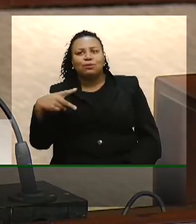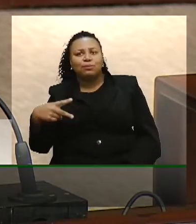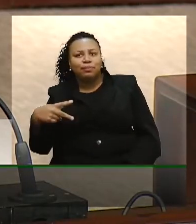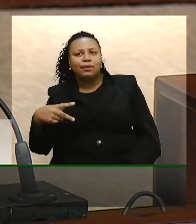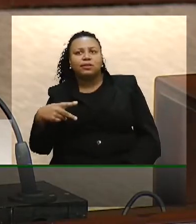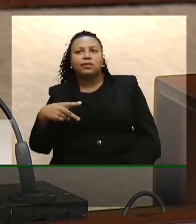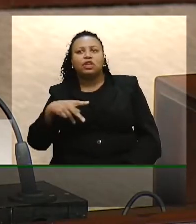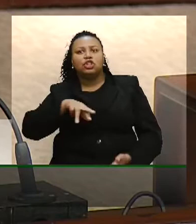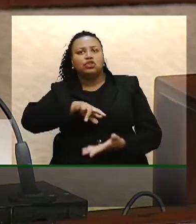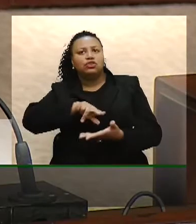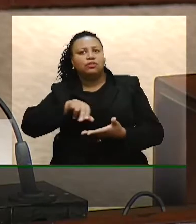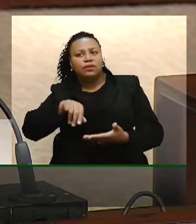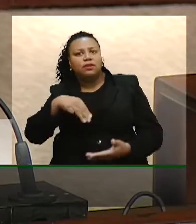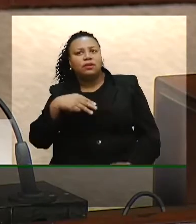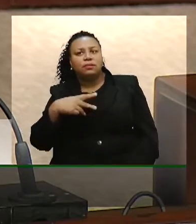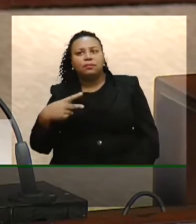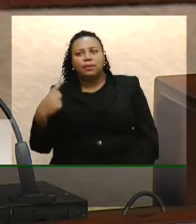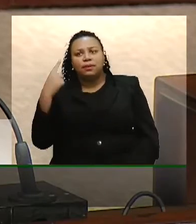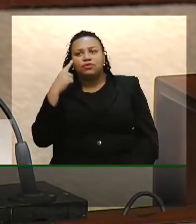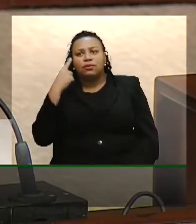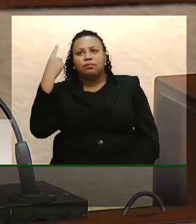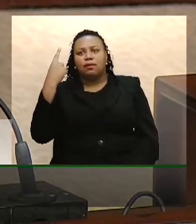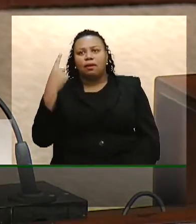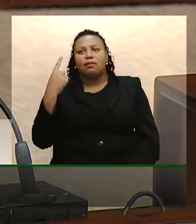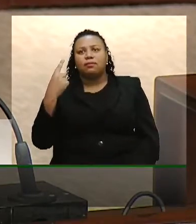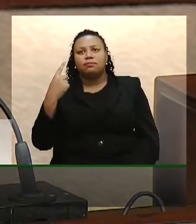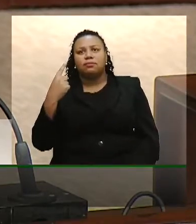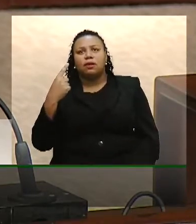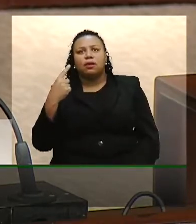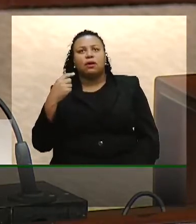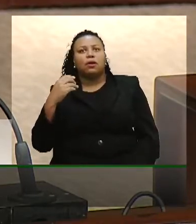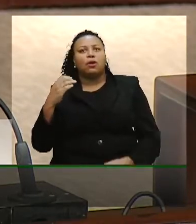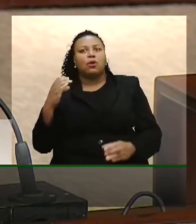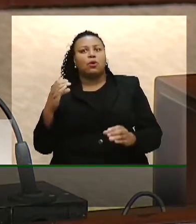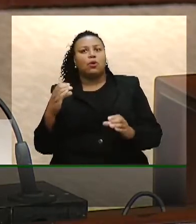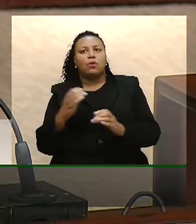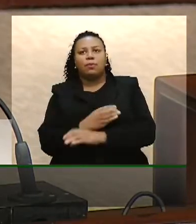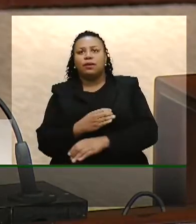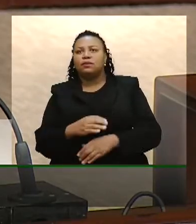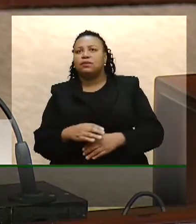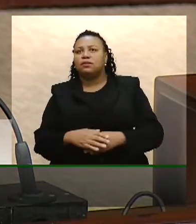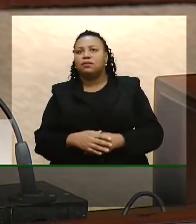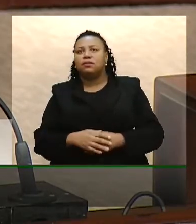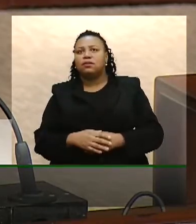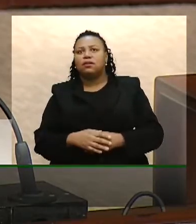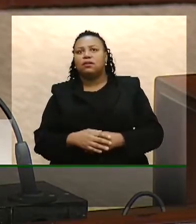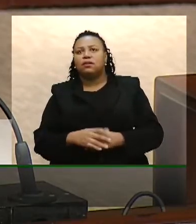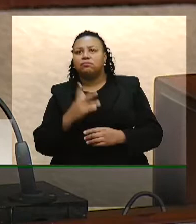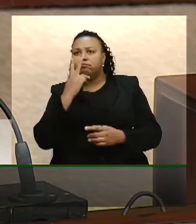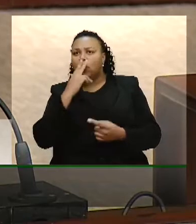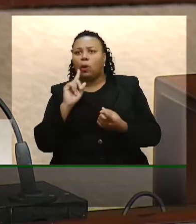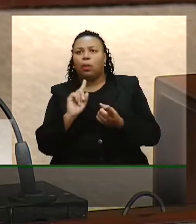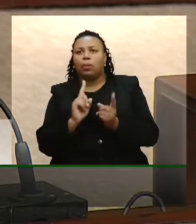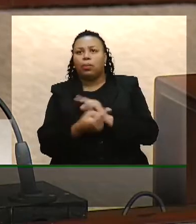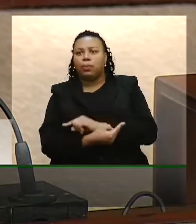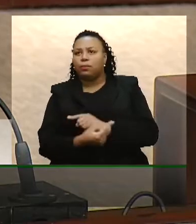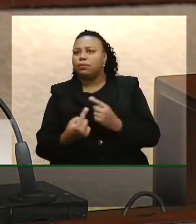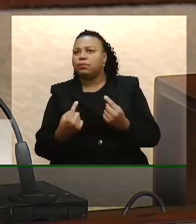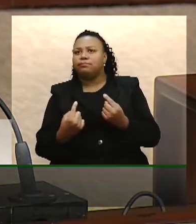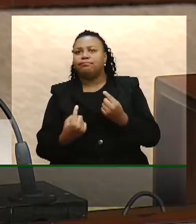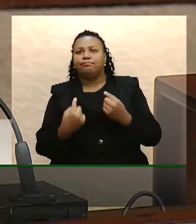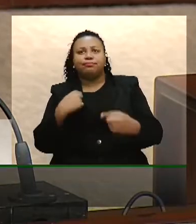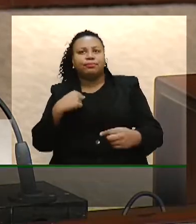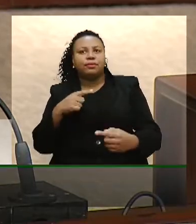medidas e iniciativas completamente no contrapasso e no desencontro